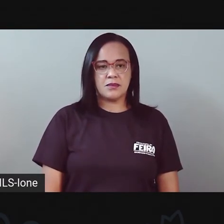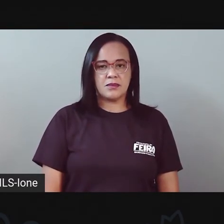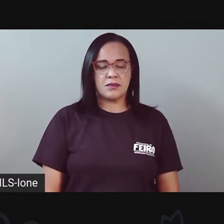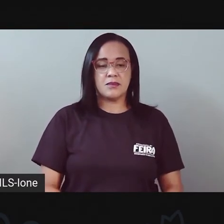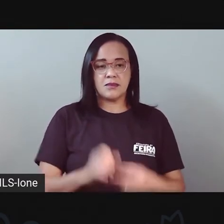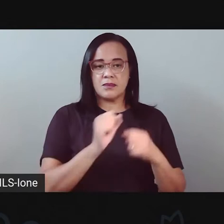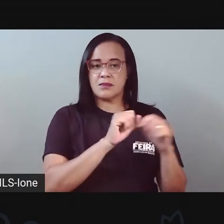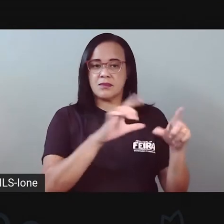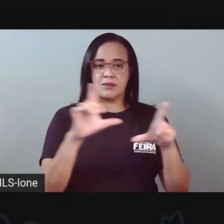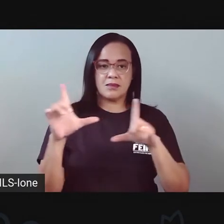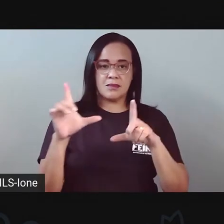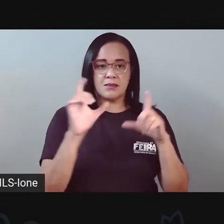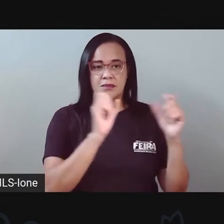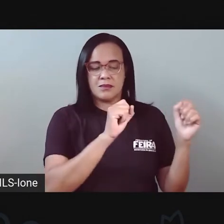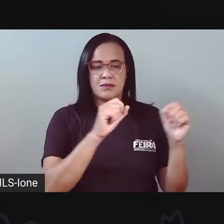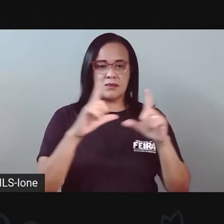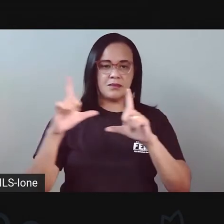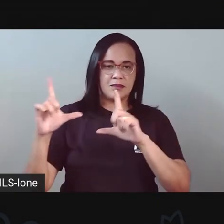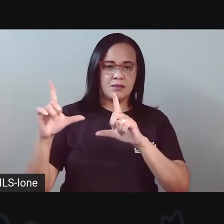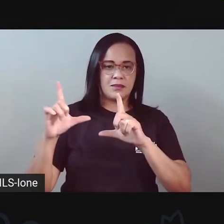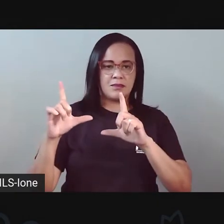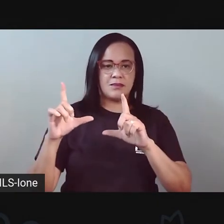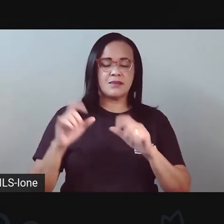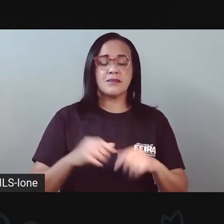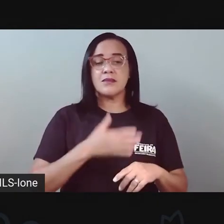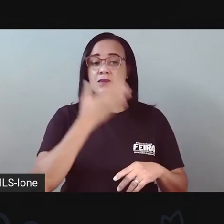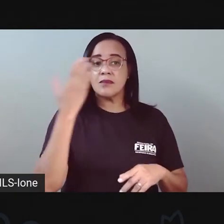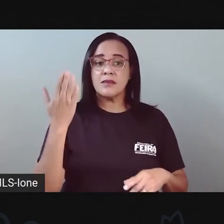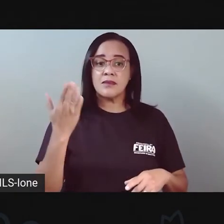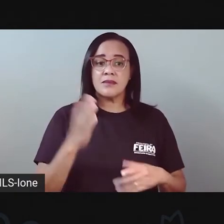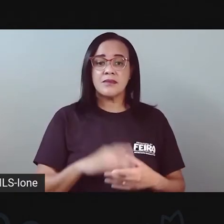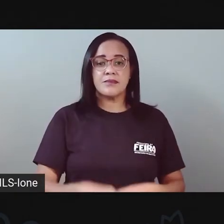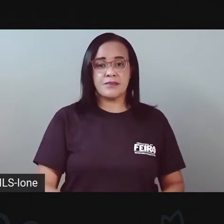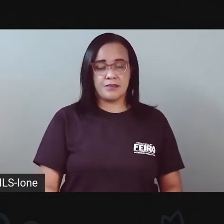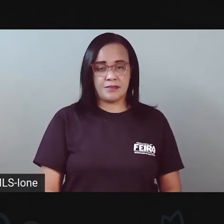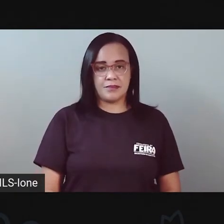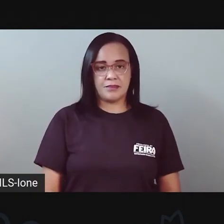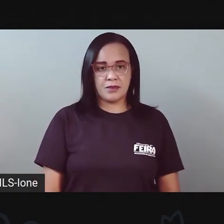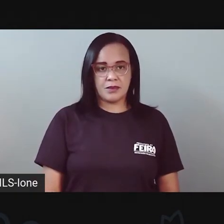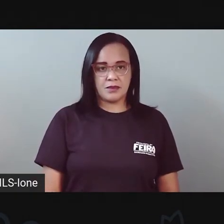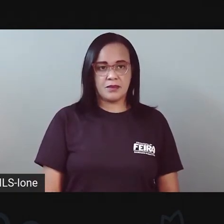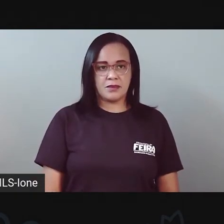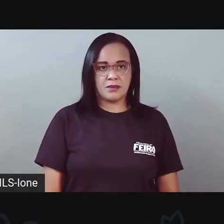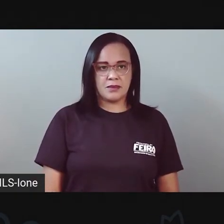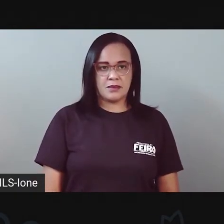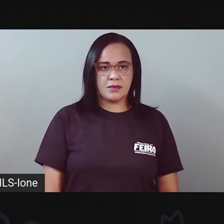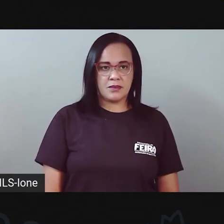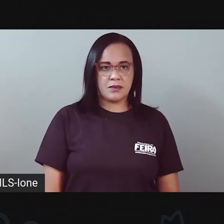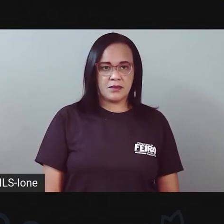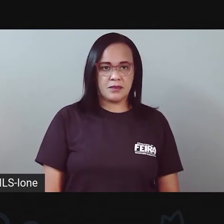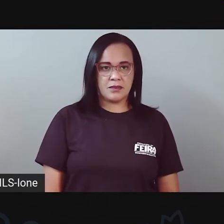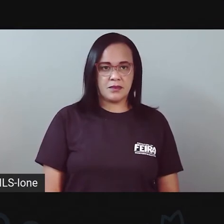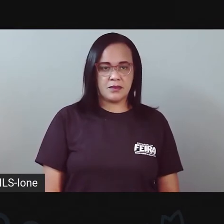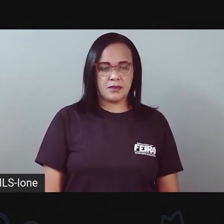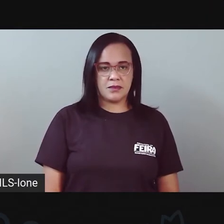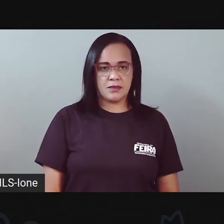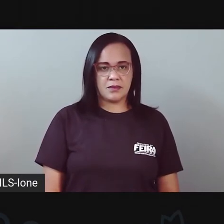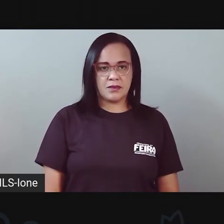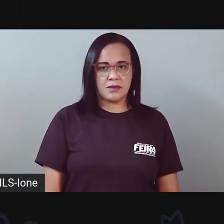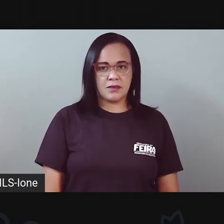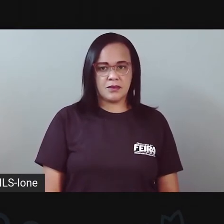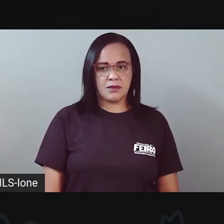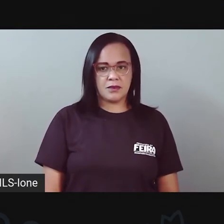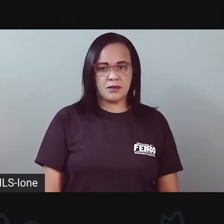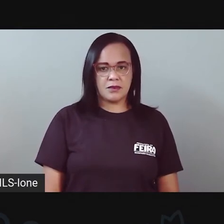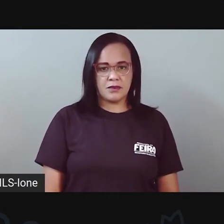slide. Cadê o slide, gente? Se o meu slide não apareceu. Ouça, tá